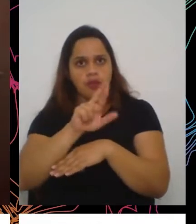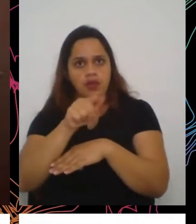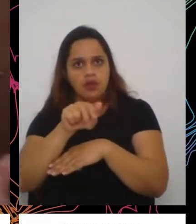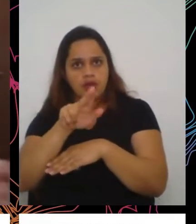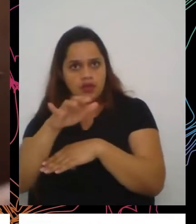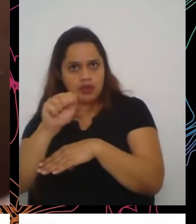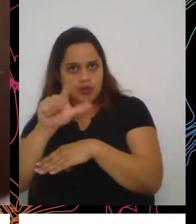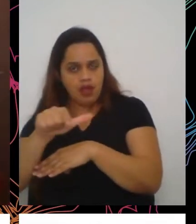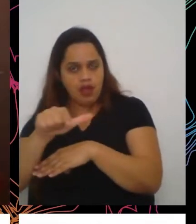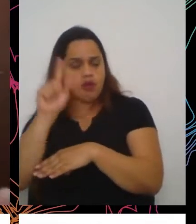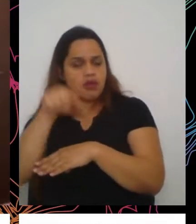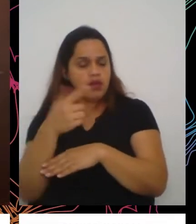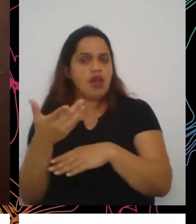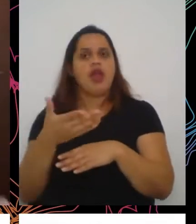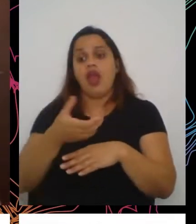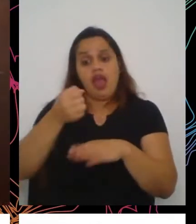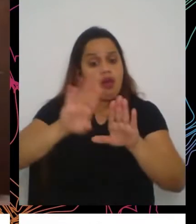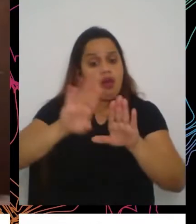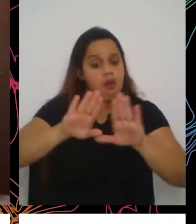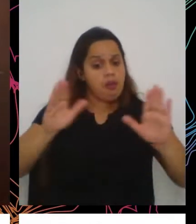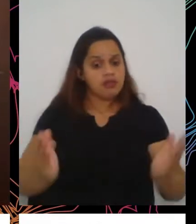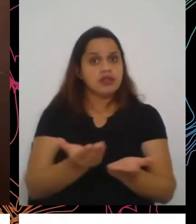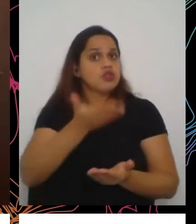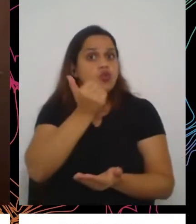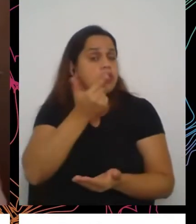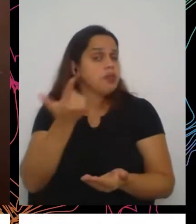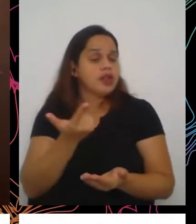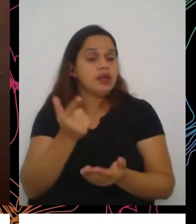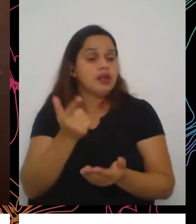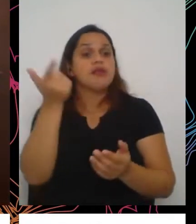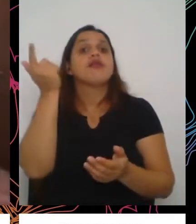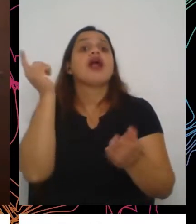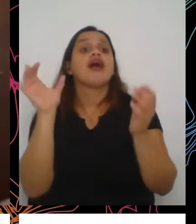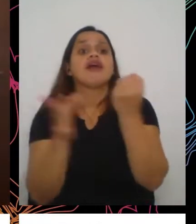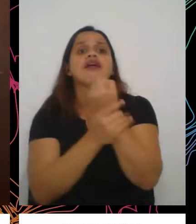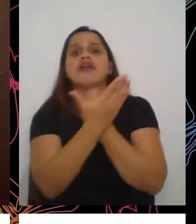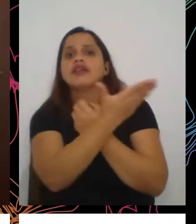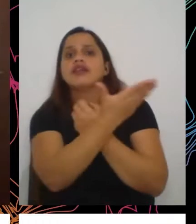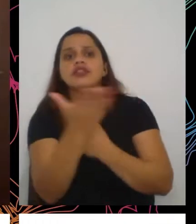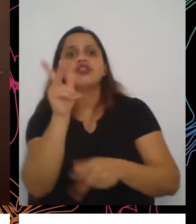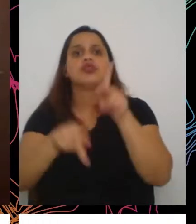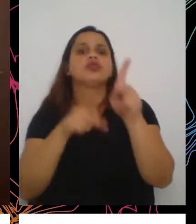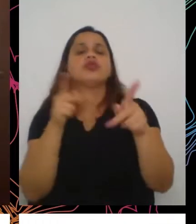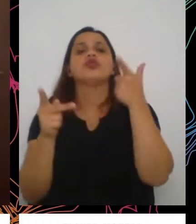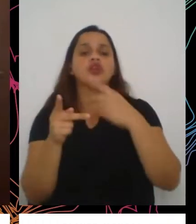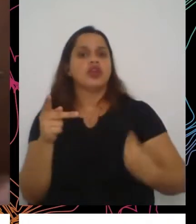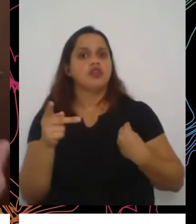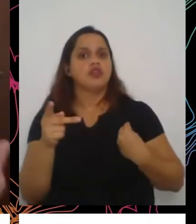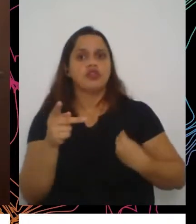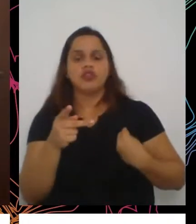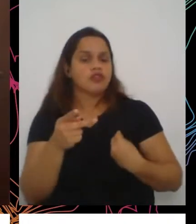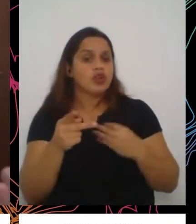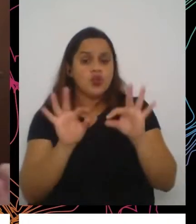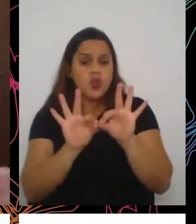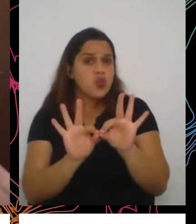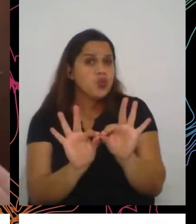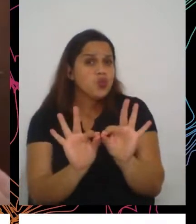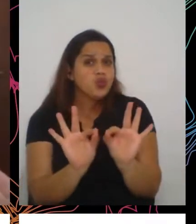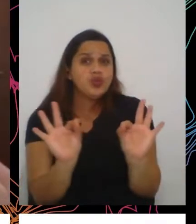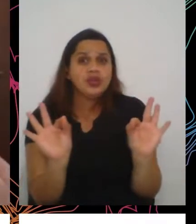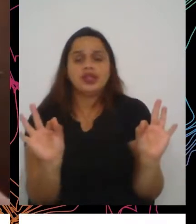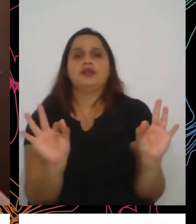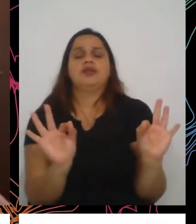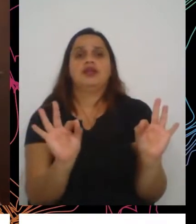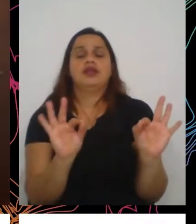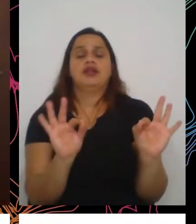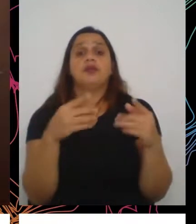para garantir que a população possa sobreviver com uma condição básica de dignidade. Esse auxílio emergencial